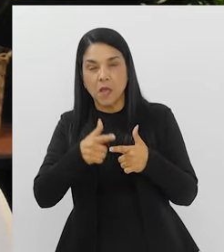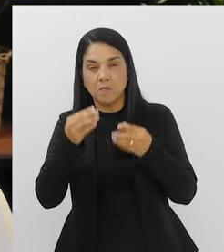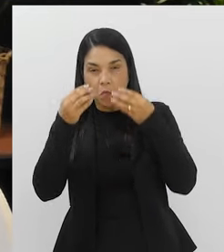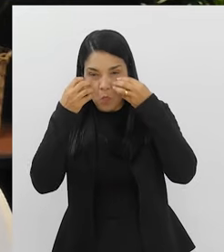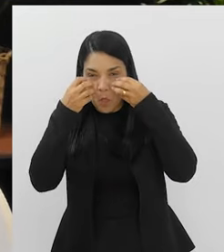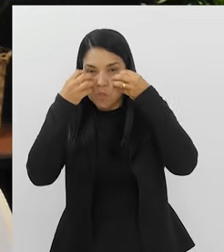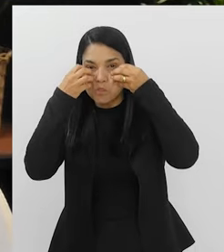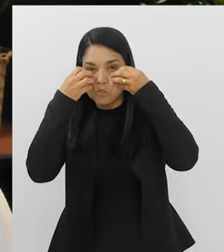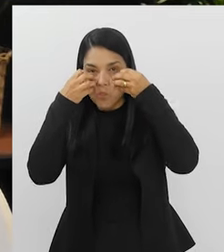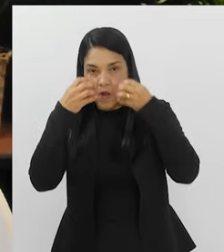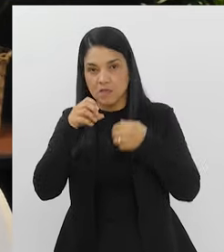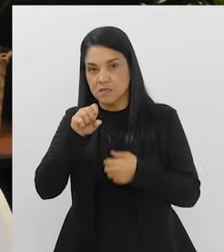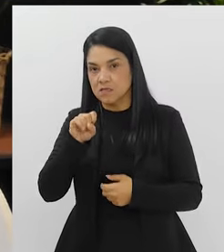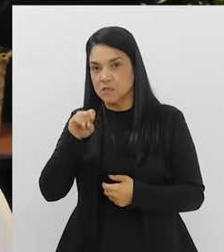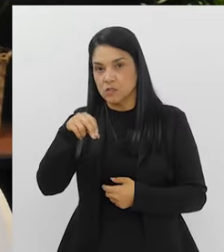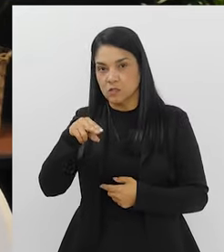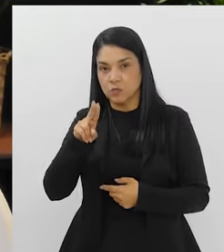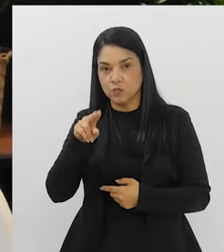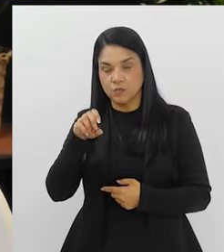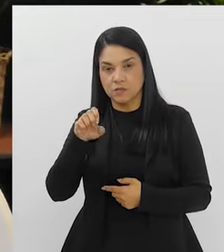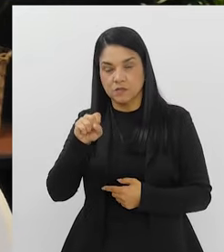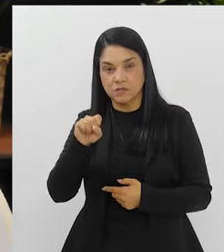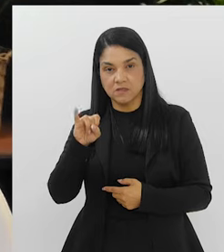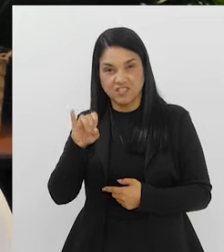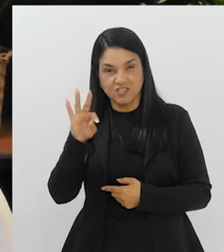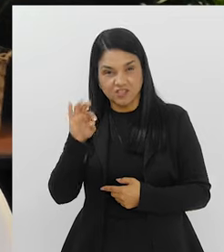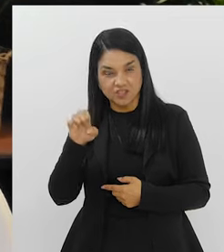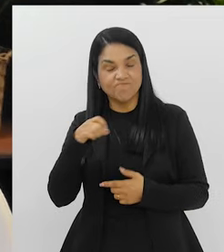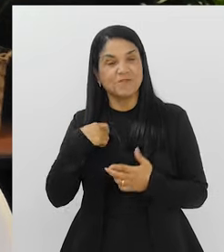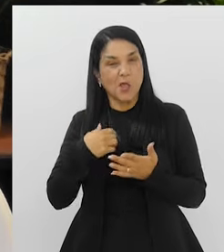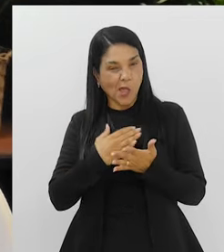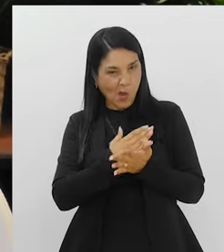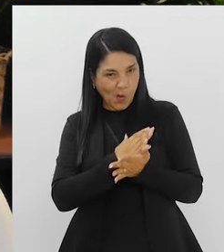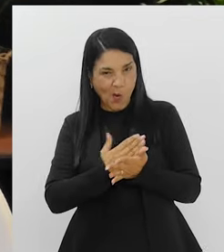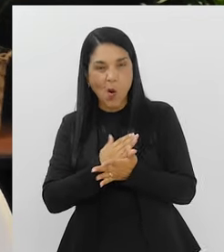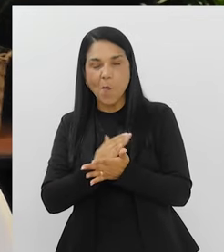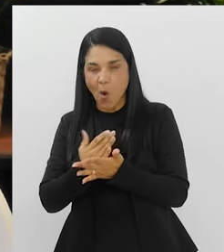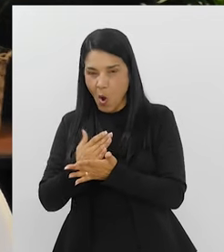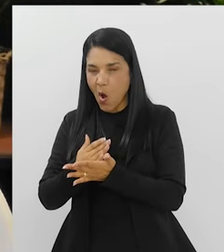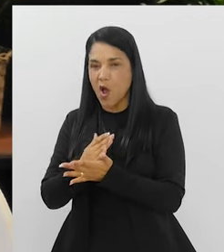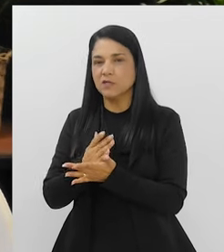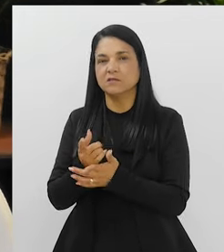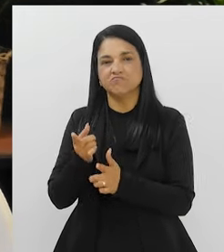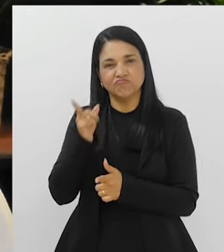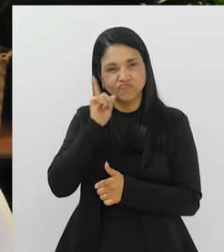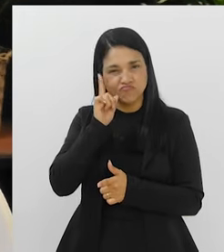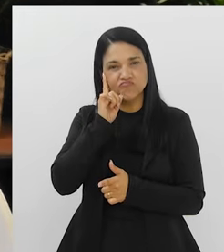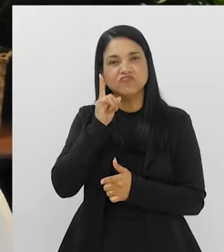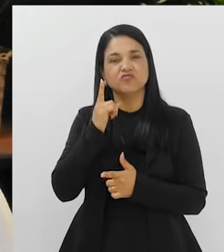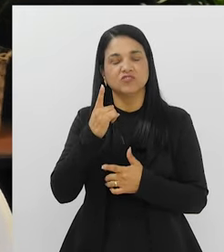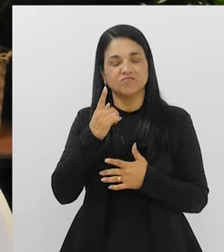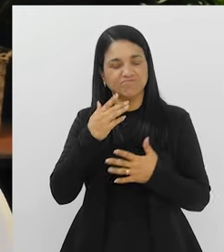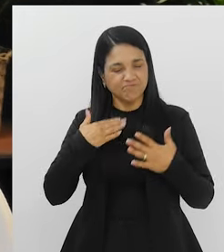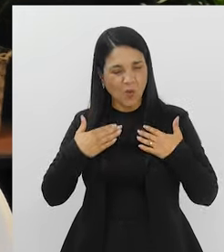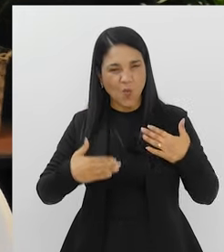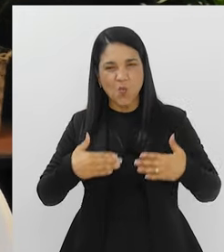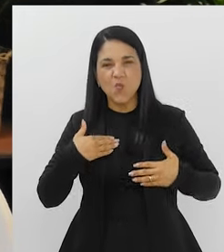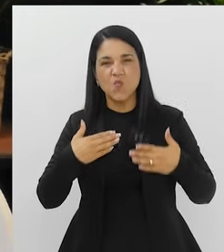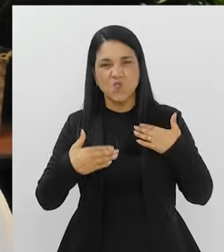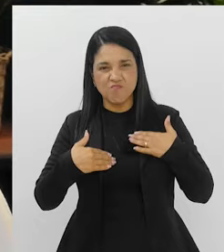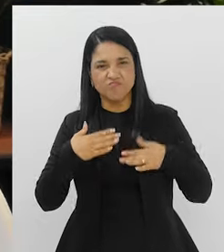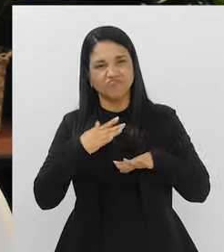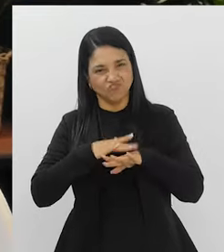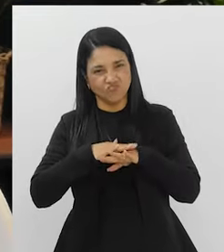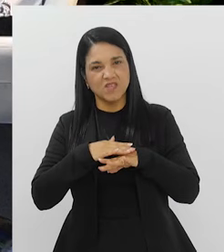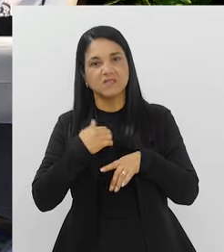sinusite, vários pequenos problemas não tão graves, mas que incomodam o dia a dia das pessoas, né? Isso é a gente